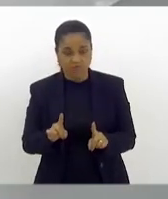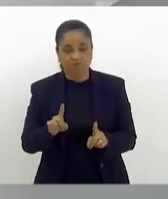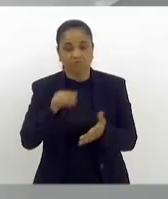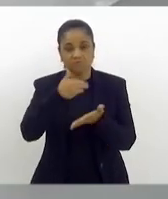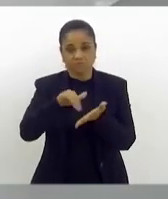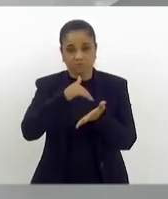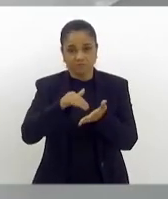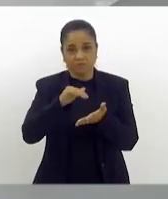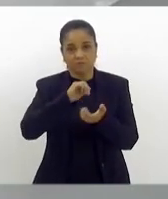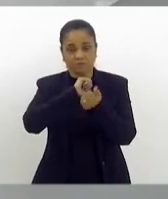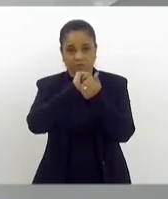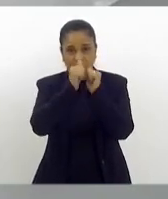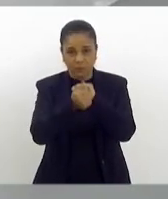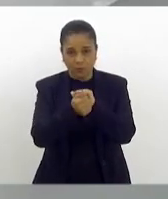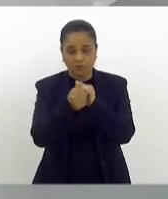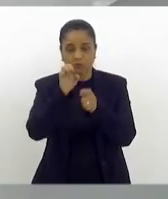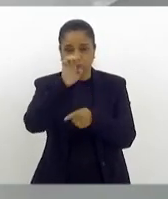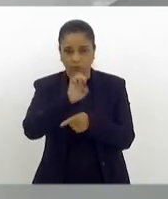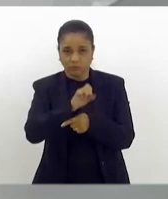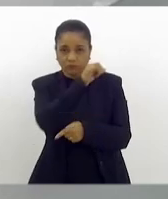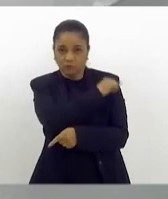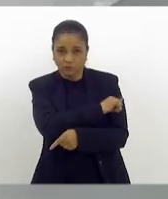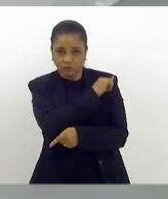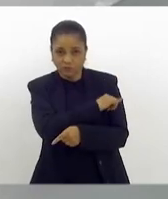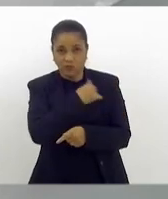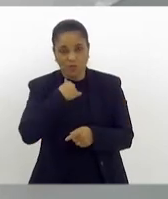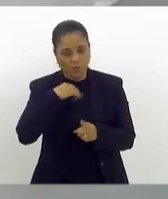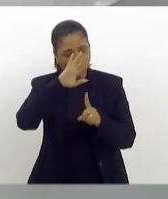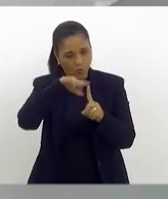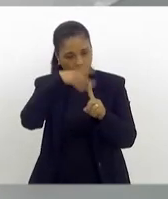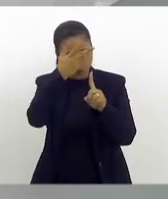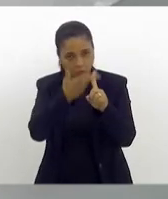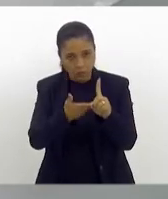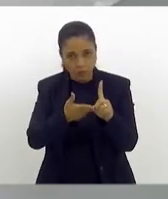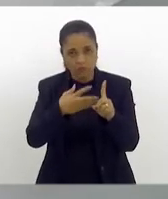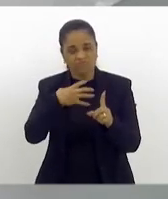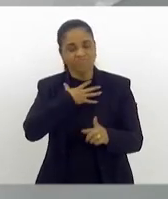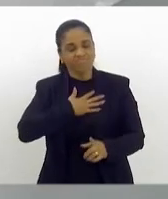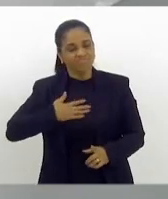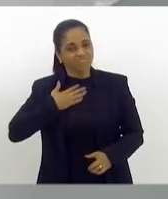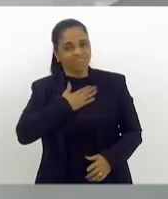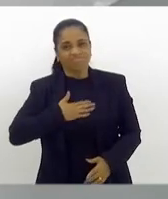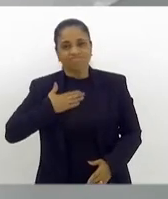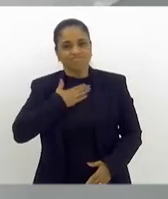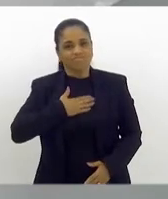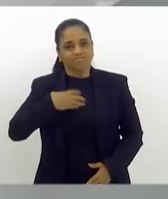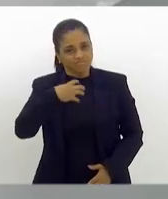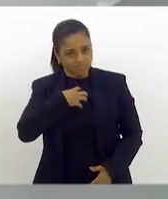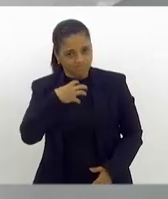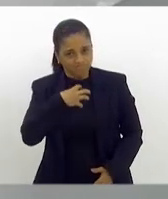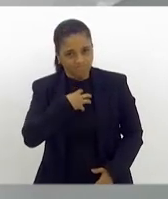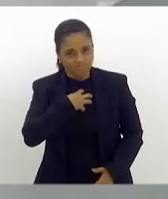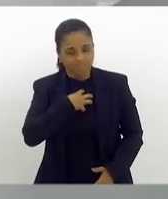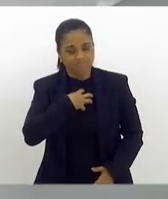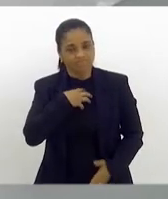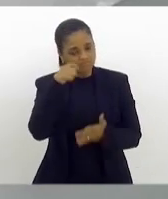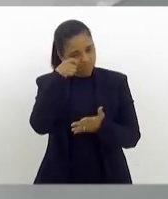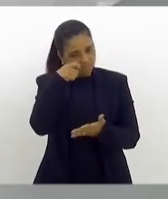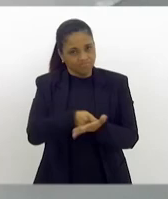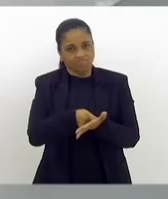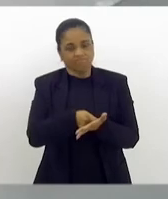honra, me traz satisfação em dizer, ser categórico em afirmar,